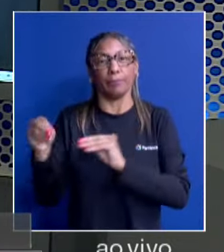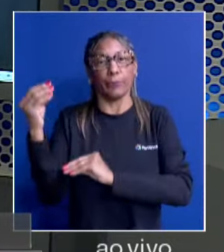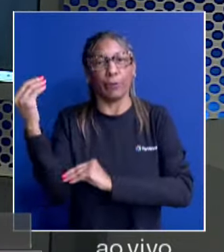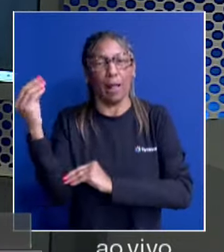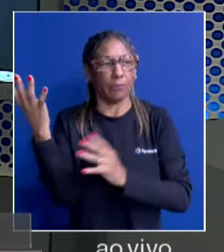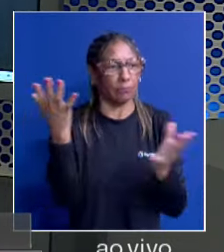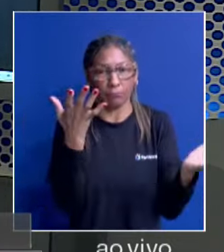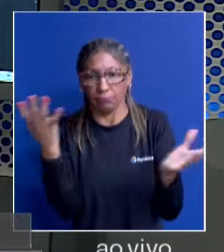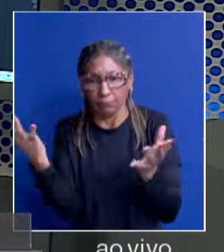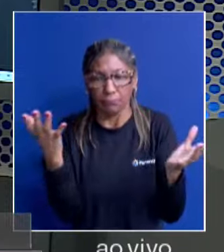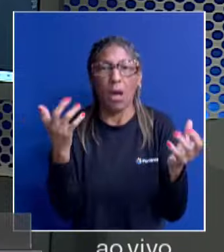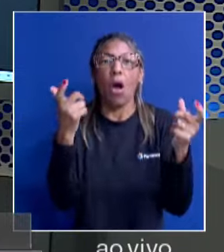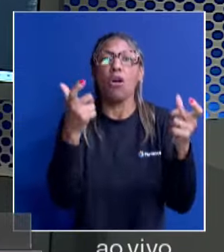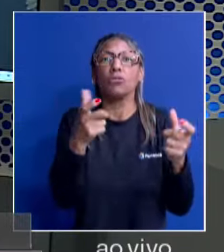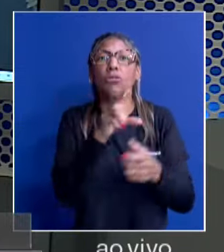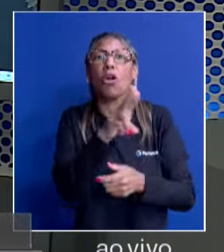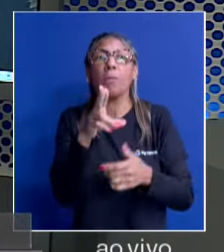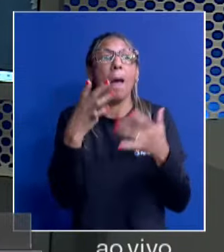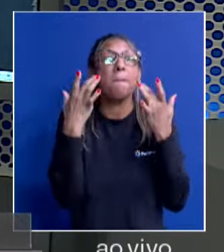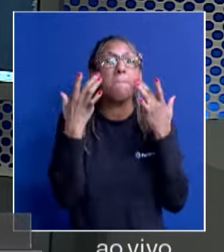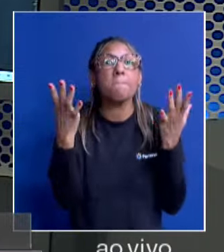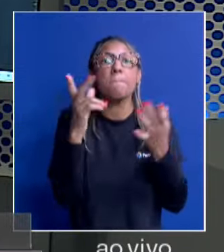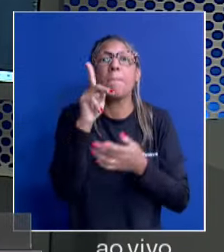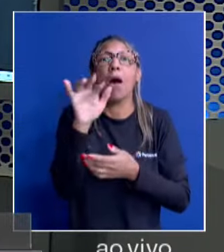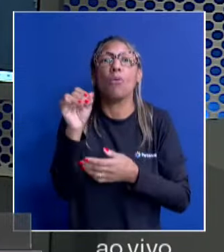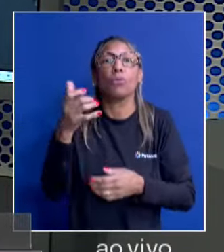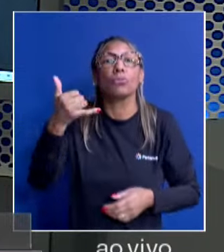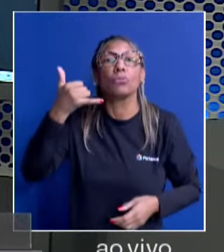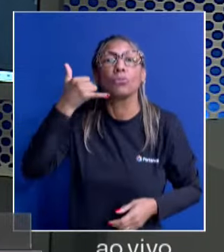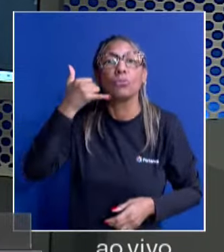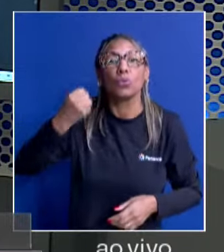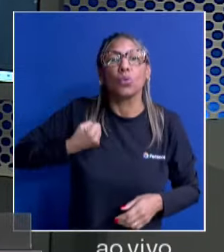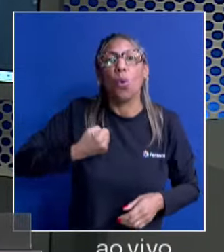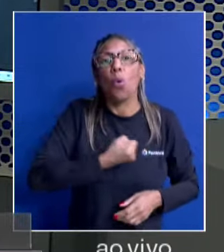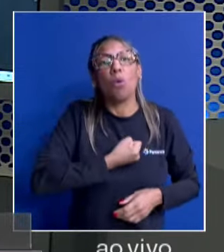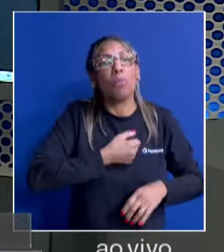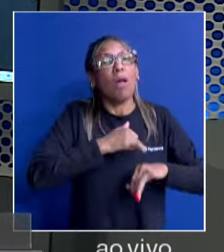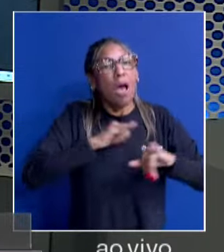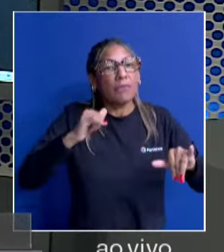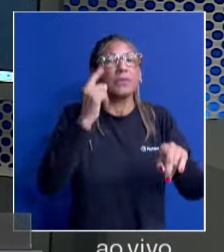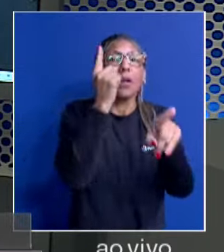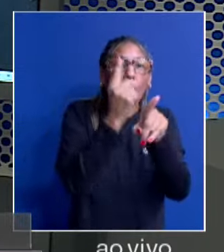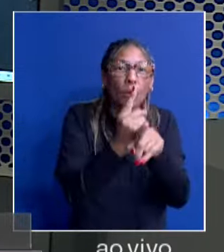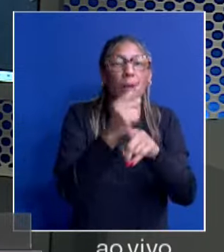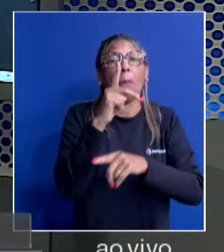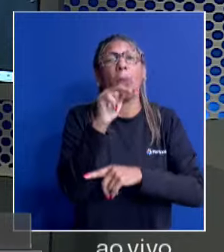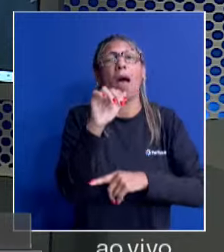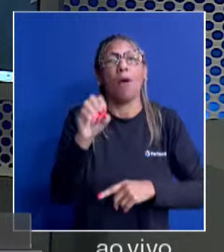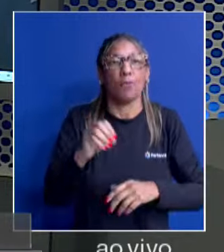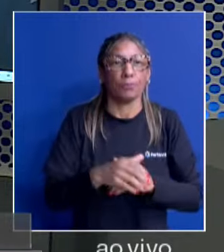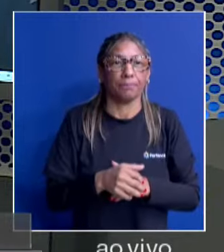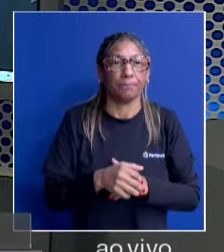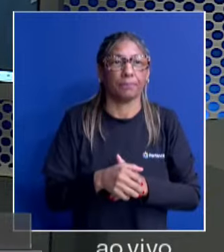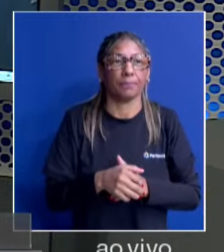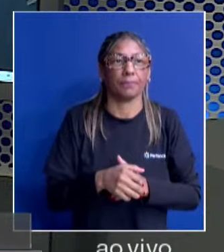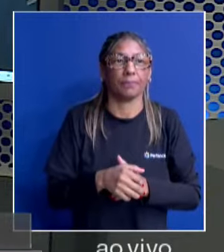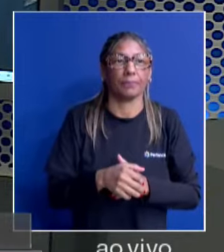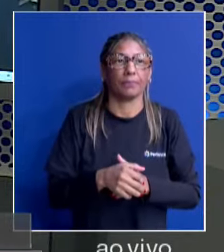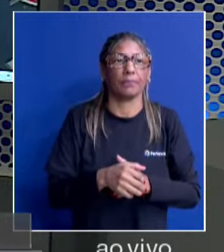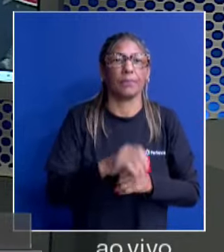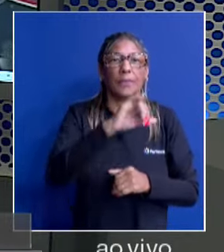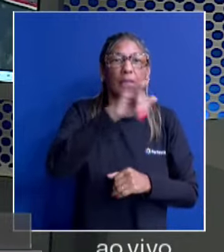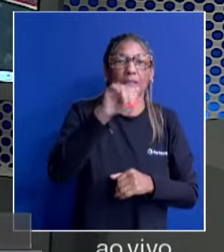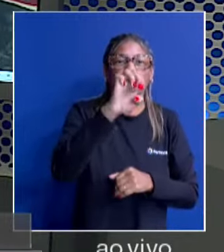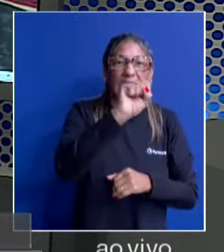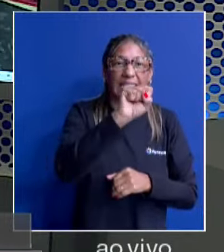Lá já não se tem mais notícia dele. Então, cadê o telefone que estava na tela? Vamos colaborar de novo aí com esse casal, a